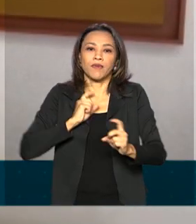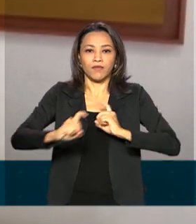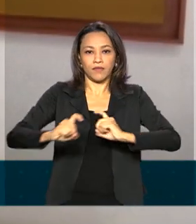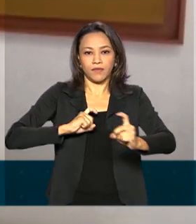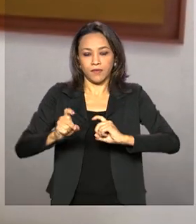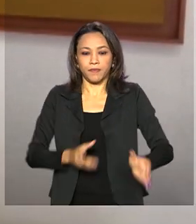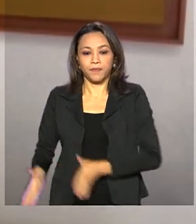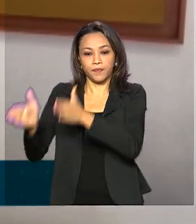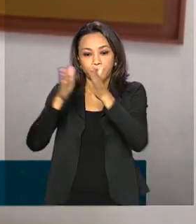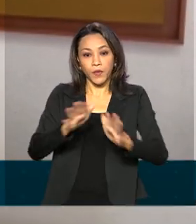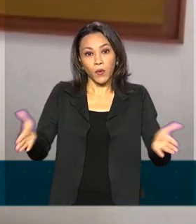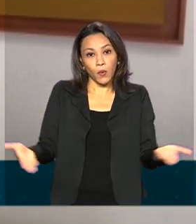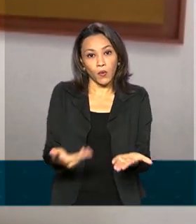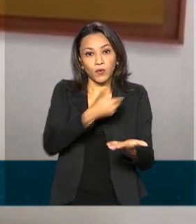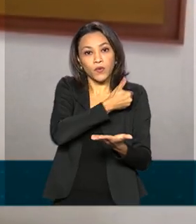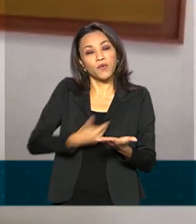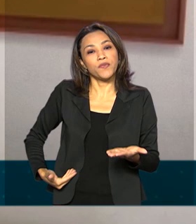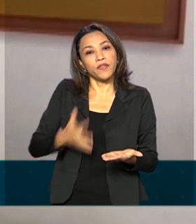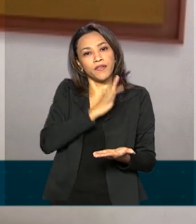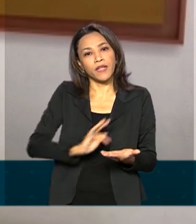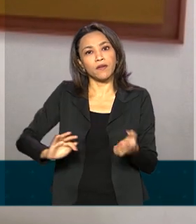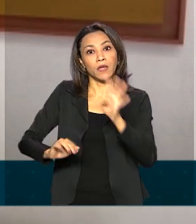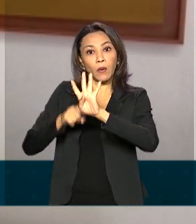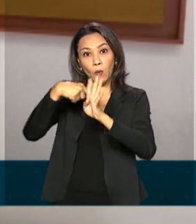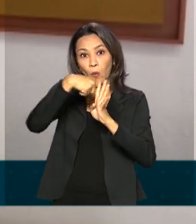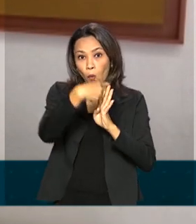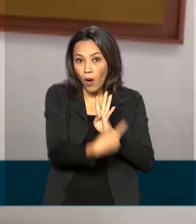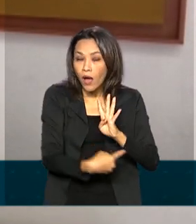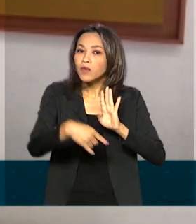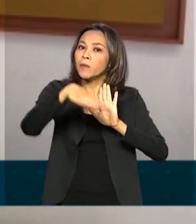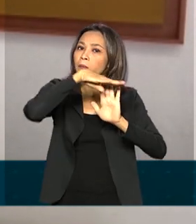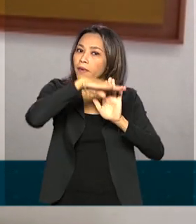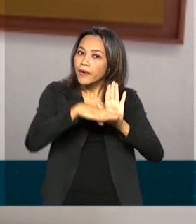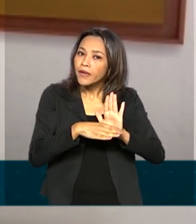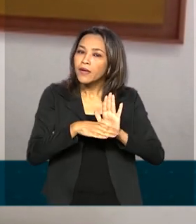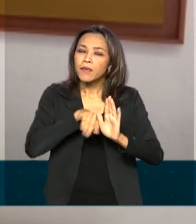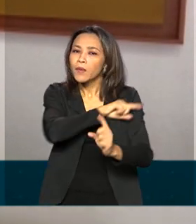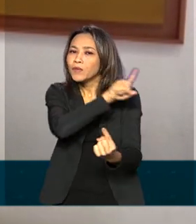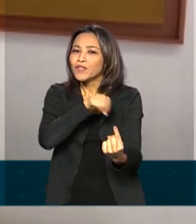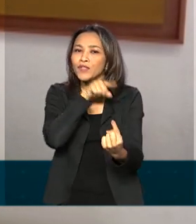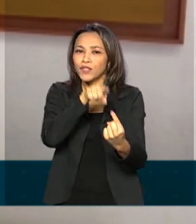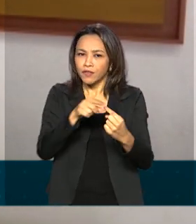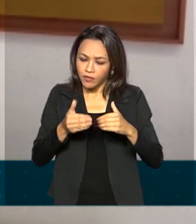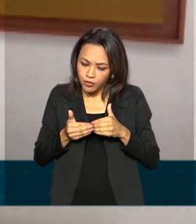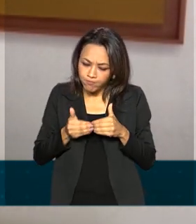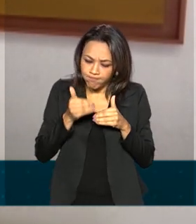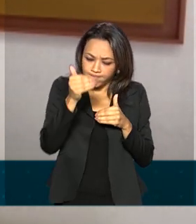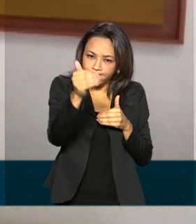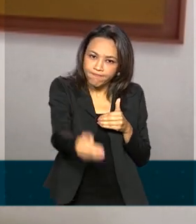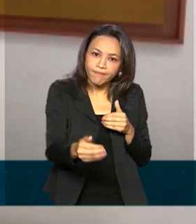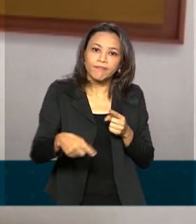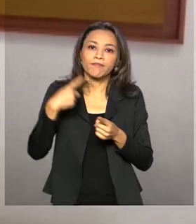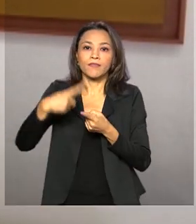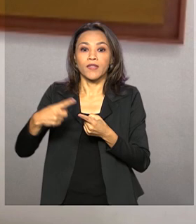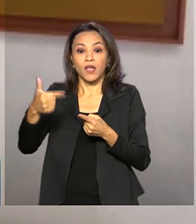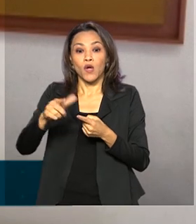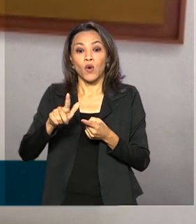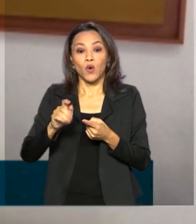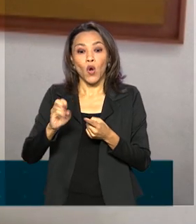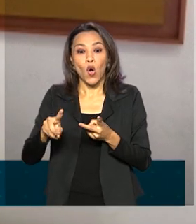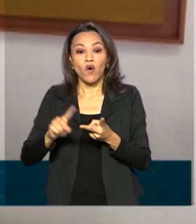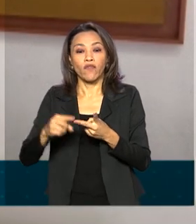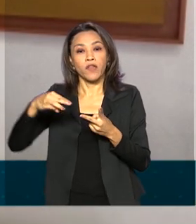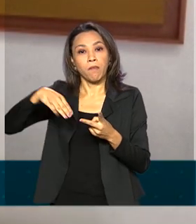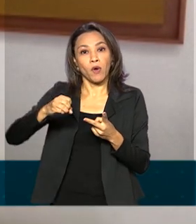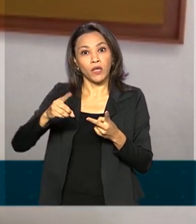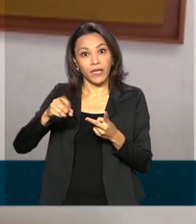o governo federal conta com quatro programas que visam o avanço no país. O Transforma Gov, o Modernização